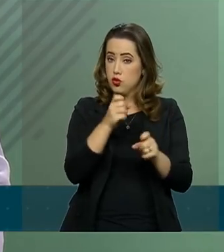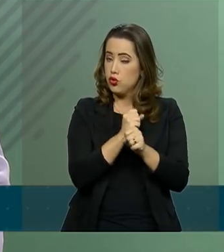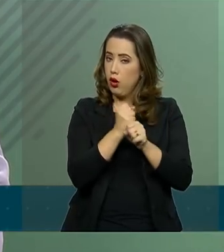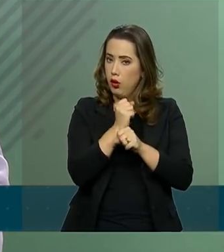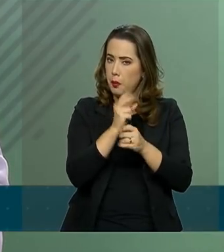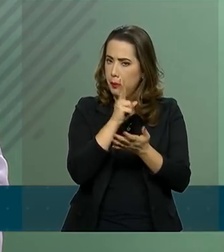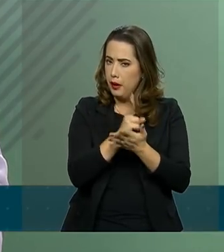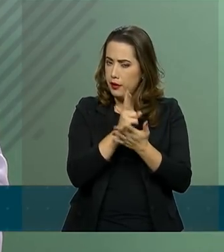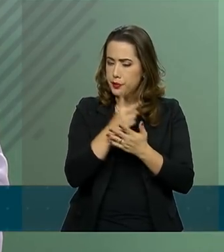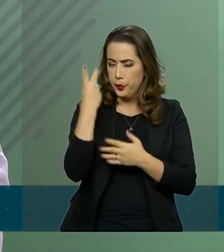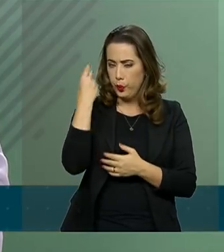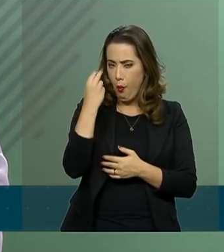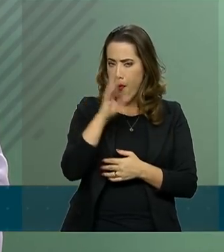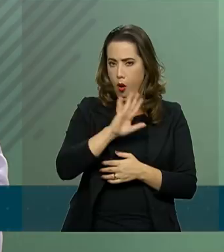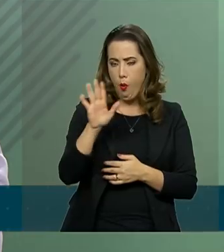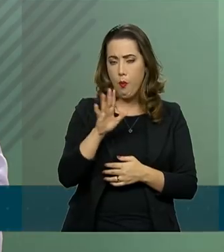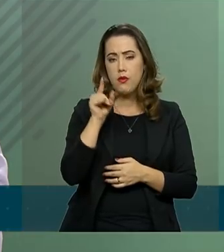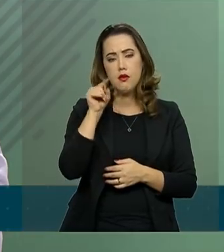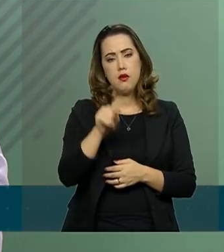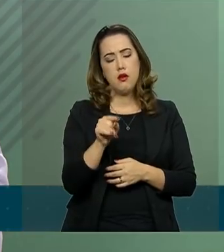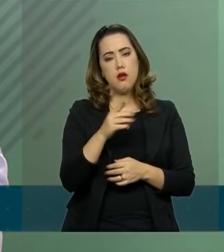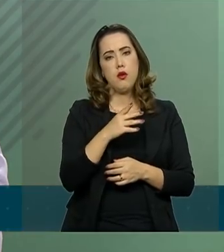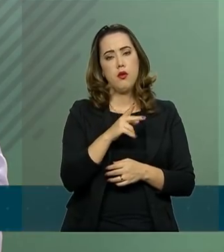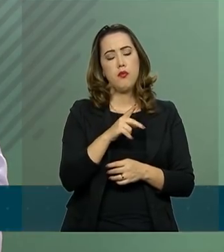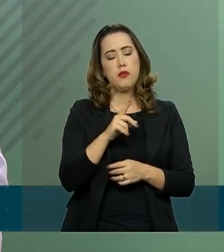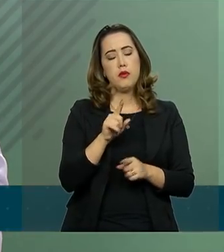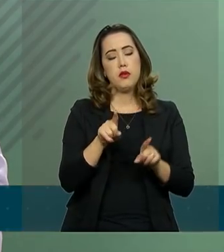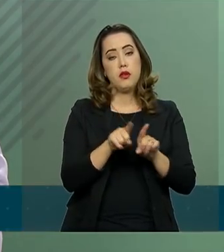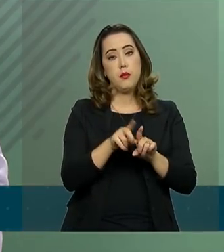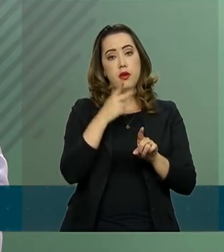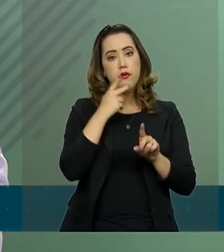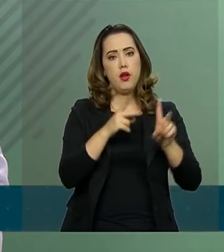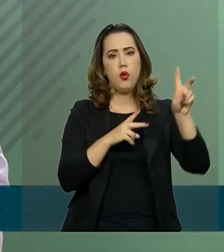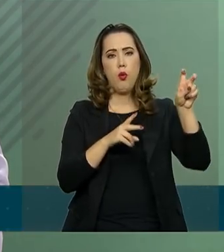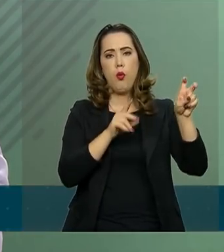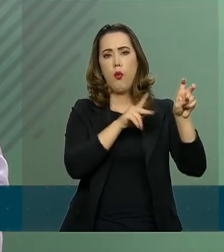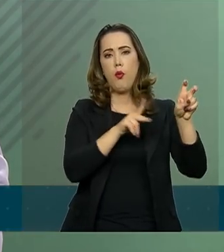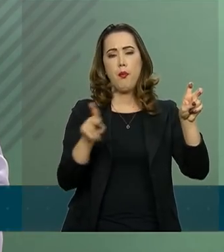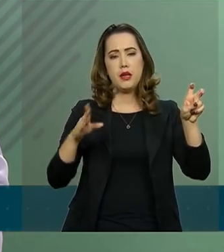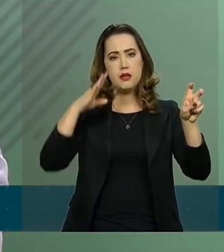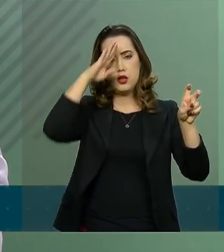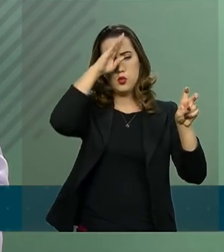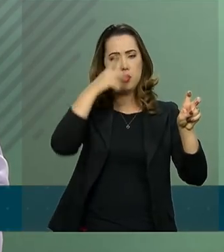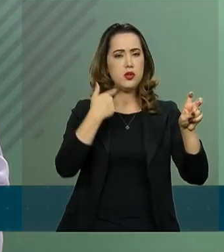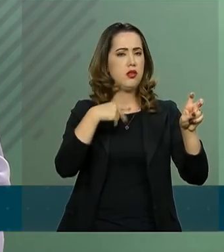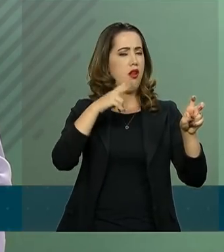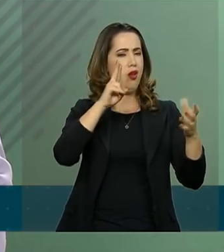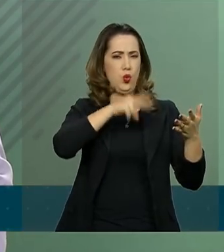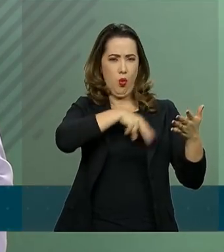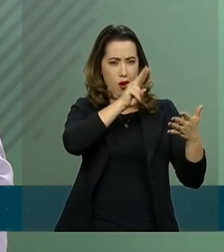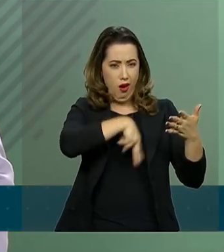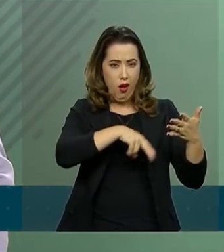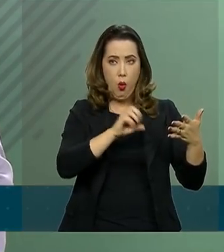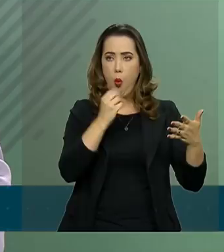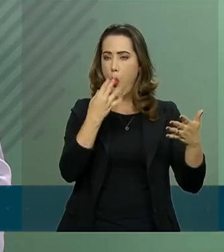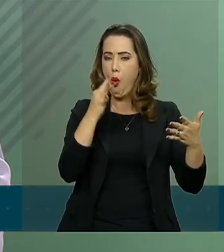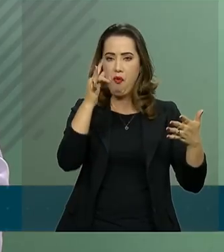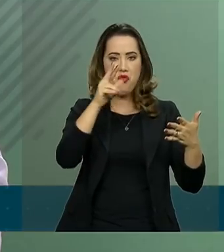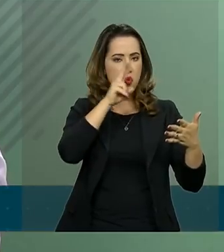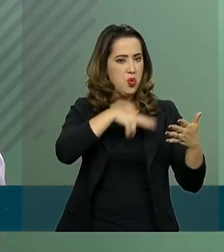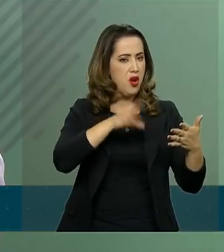abro aspas, o presidente Jair Bolsonaro não leu e não lerá a prova do ENEM